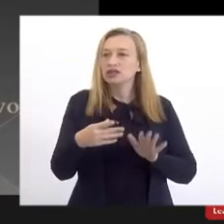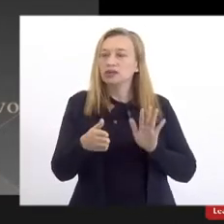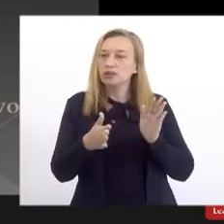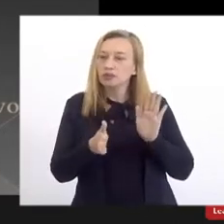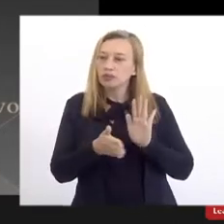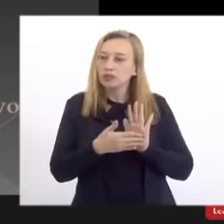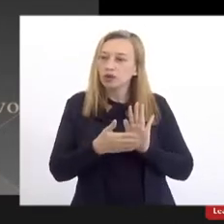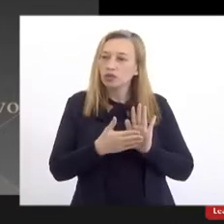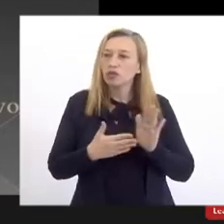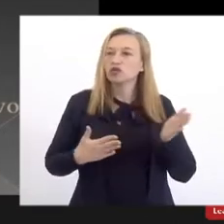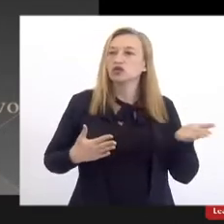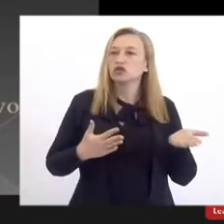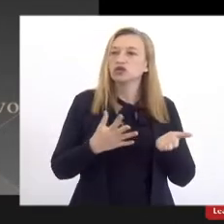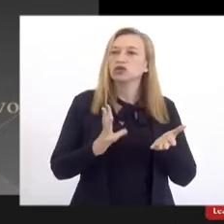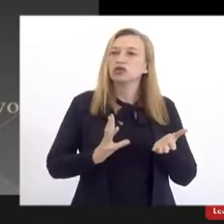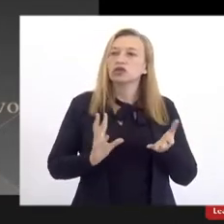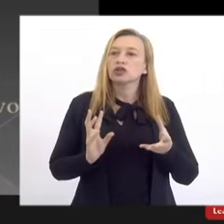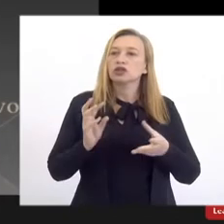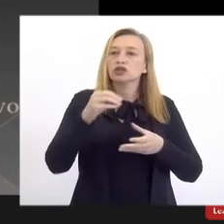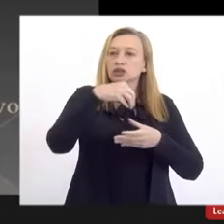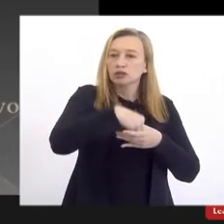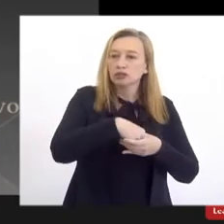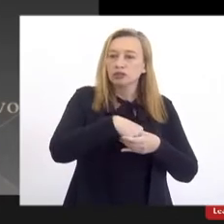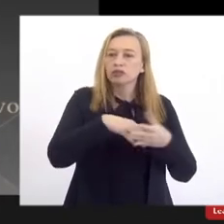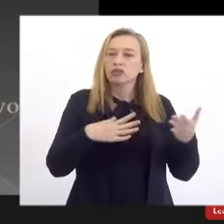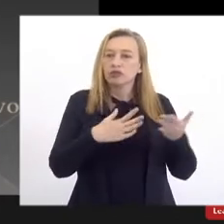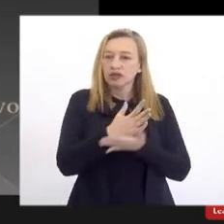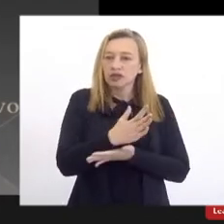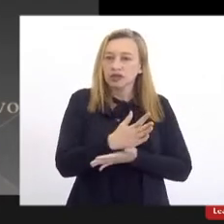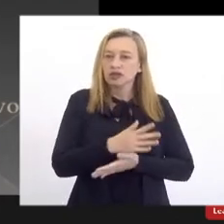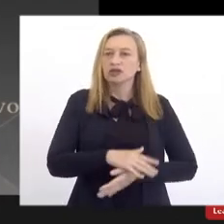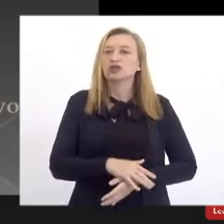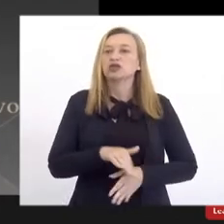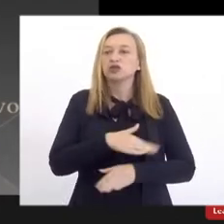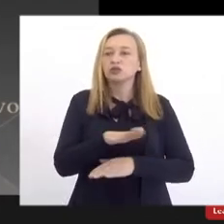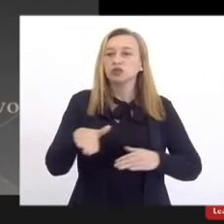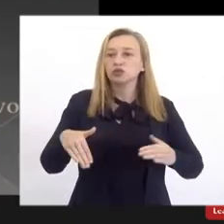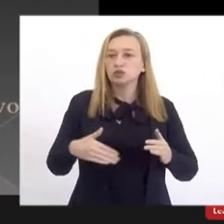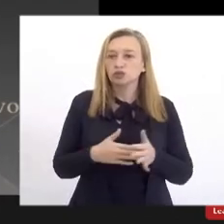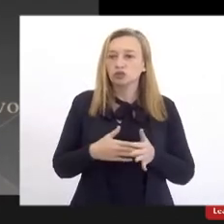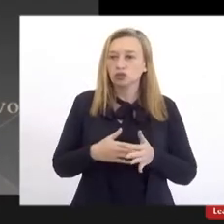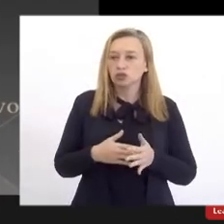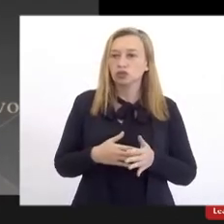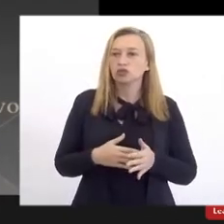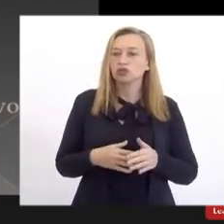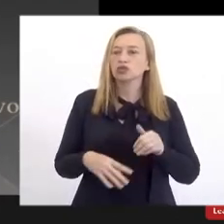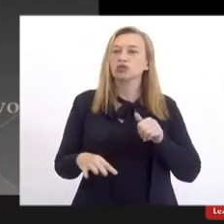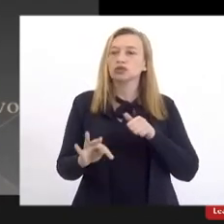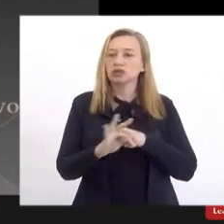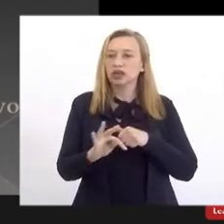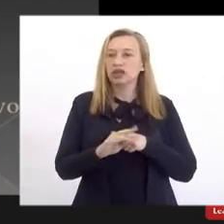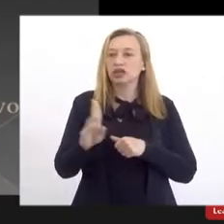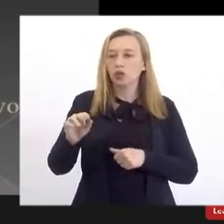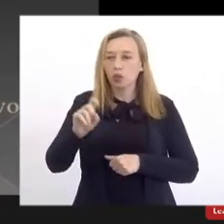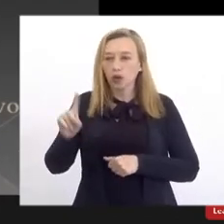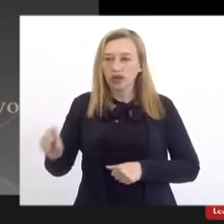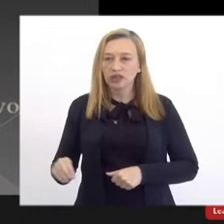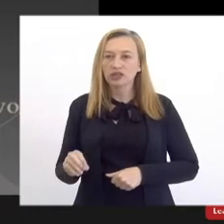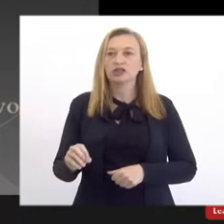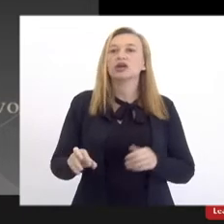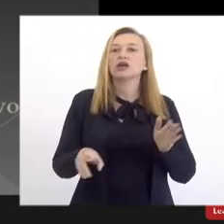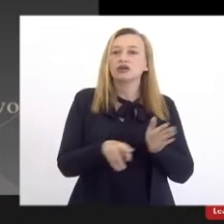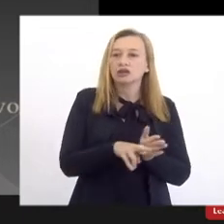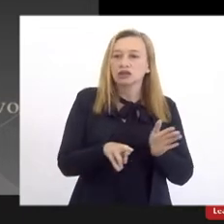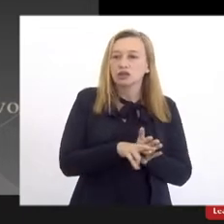incorporação da UESO pelos técnicos da UESO e por toda a categoria, a resolução com o SU 8 de